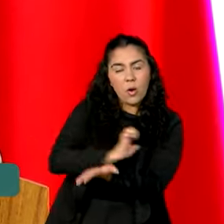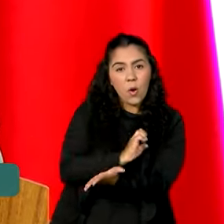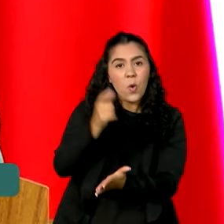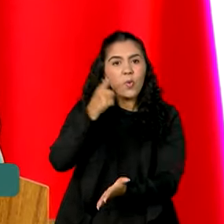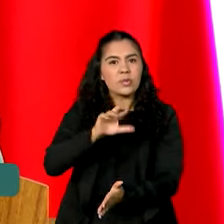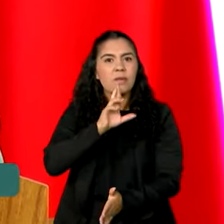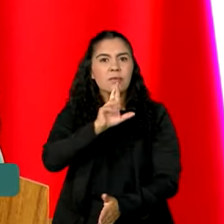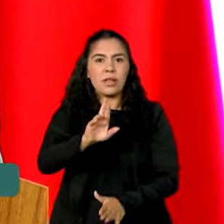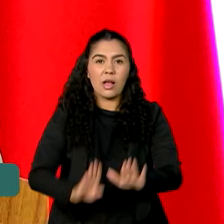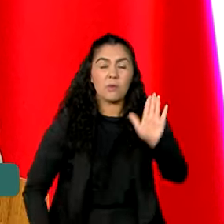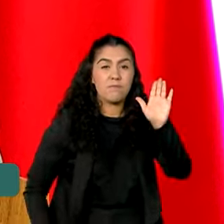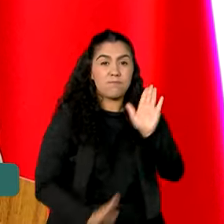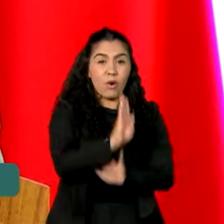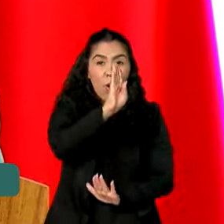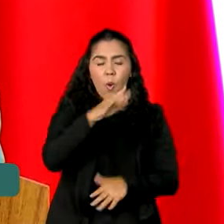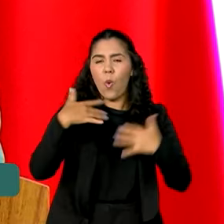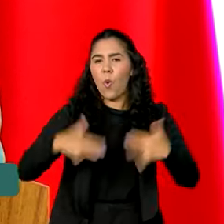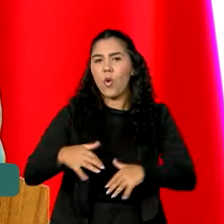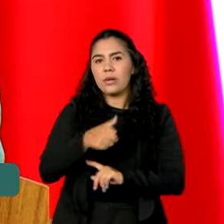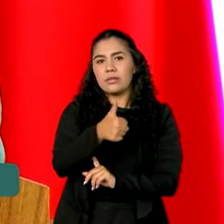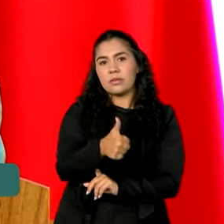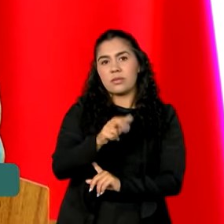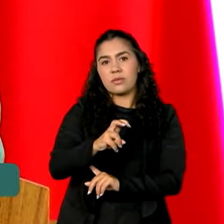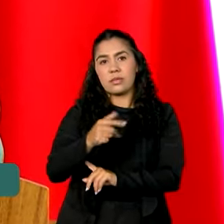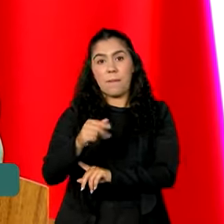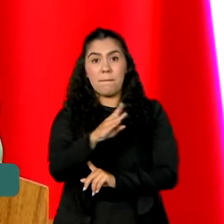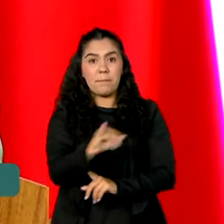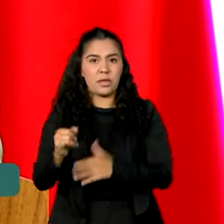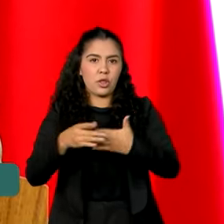157 bilhões de dólares.